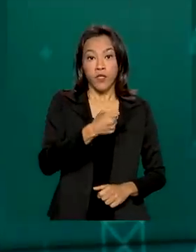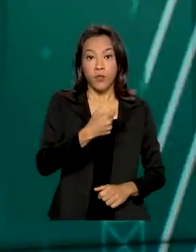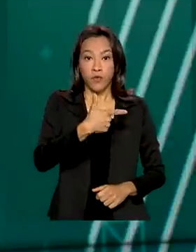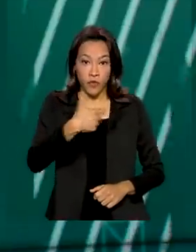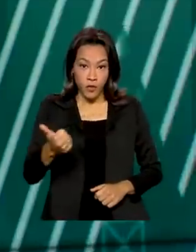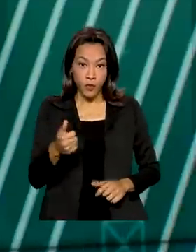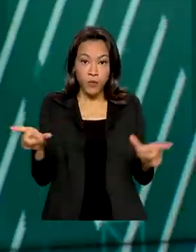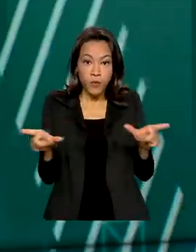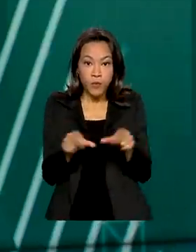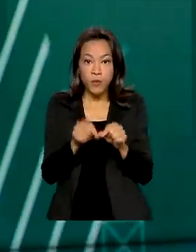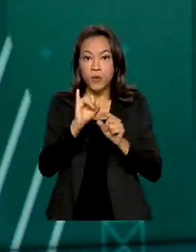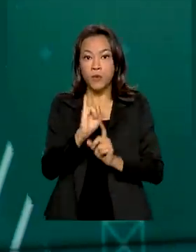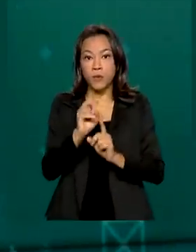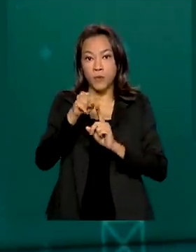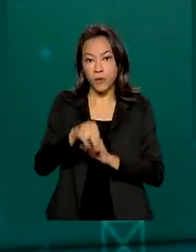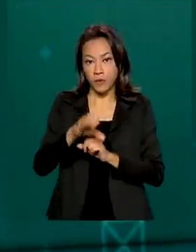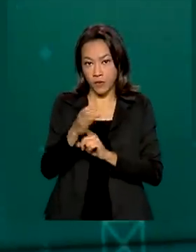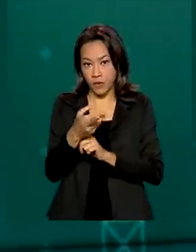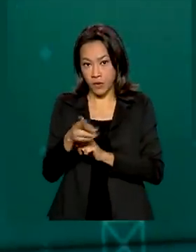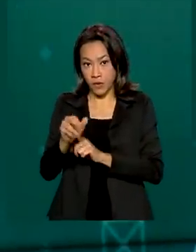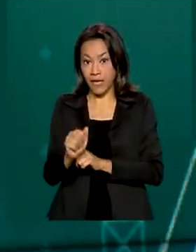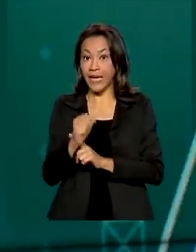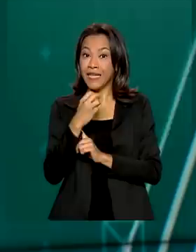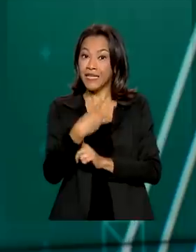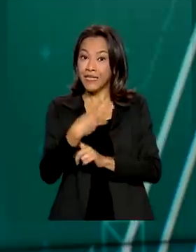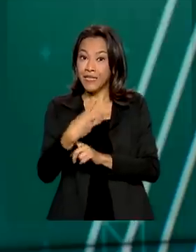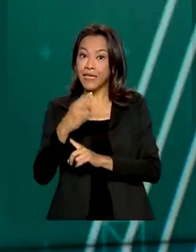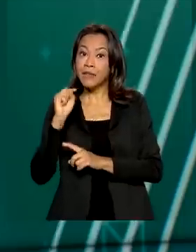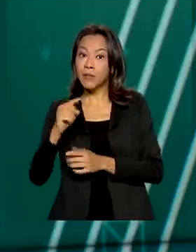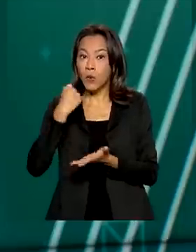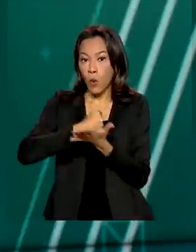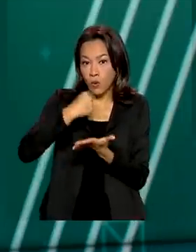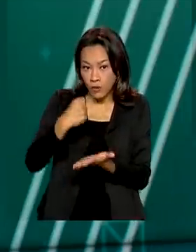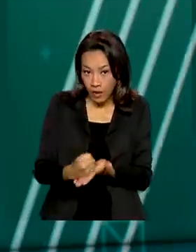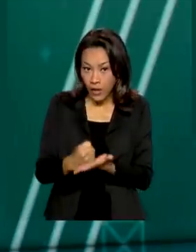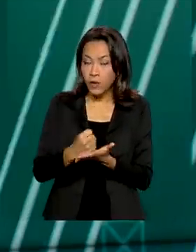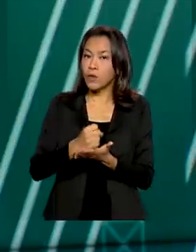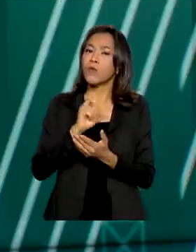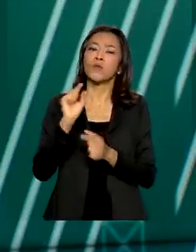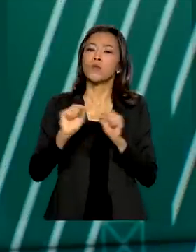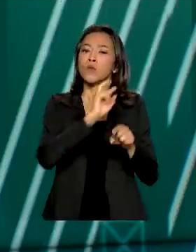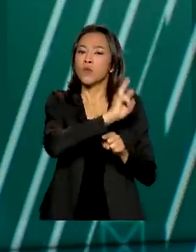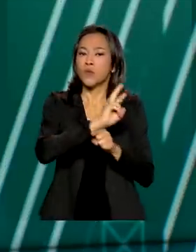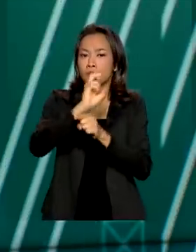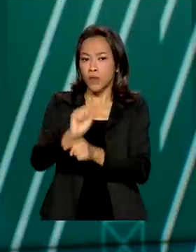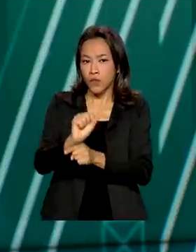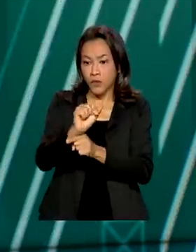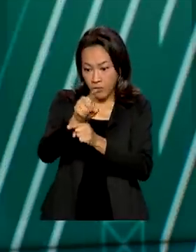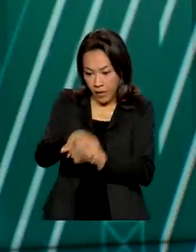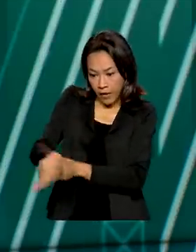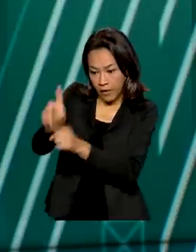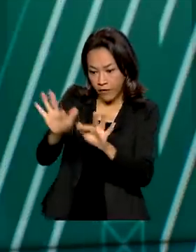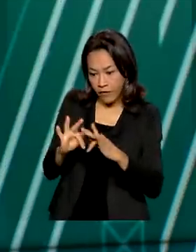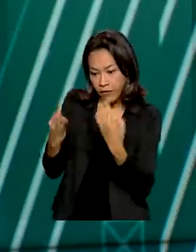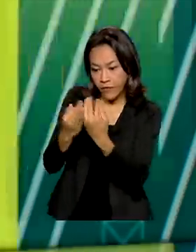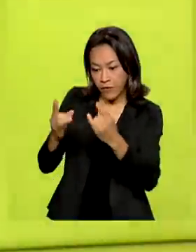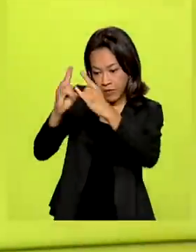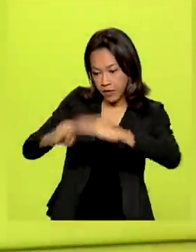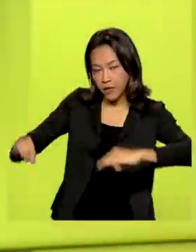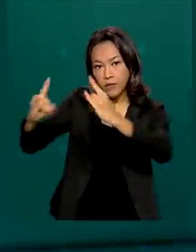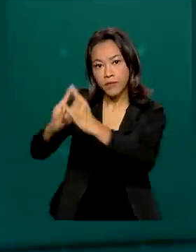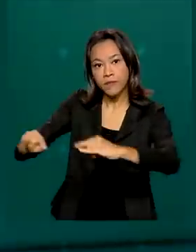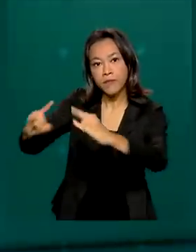o INCRA realizou mais de 33 mil contratos do crédito-instalação voltados a famílias assentadas. Esse